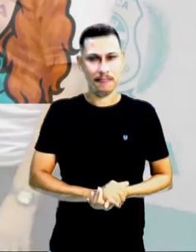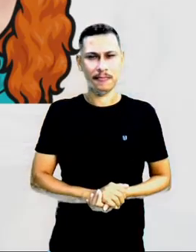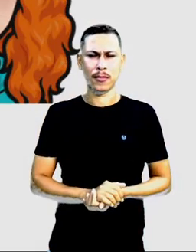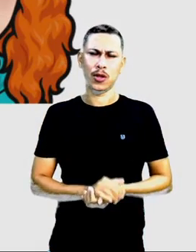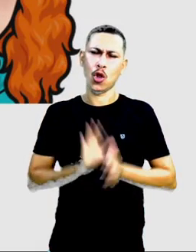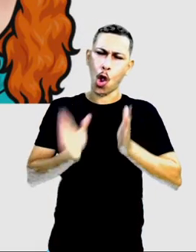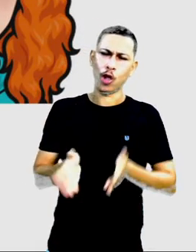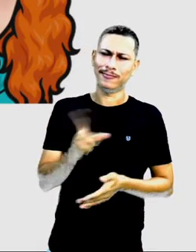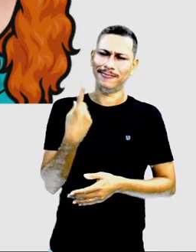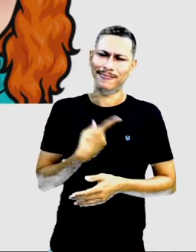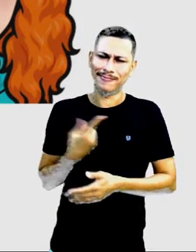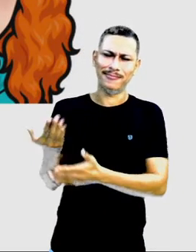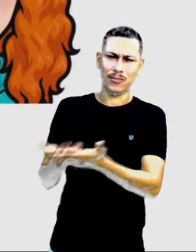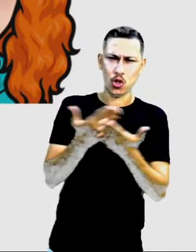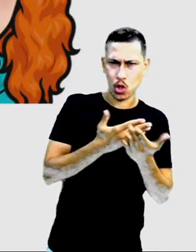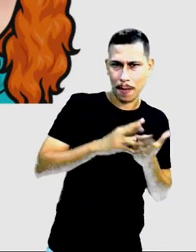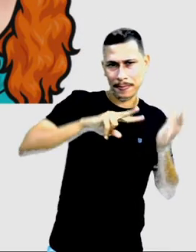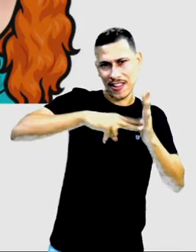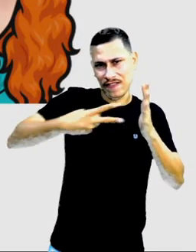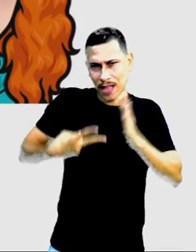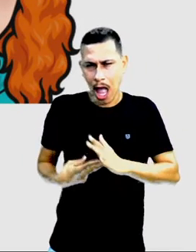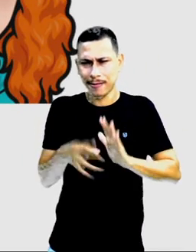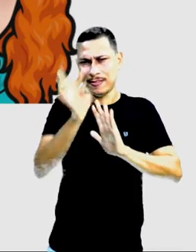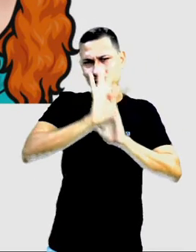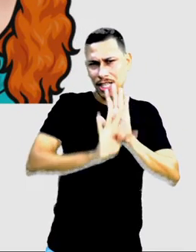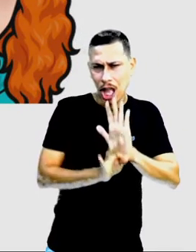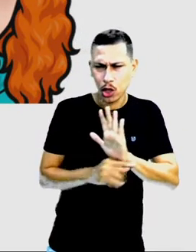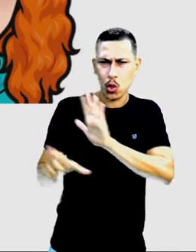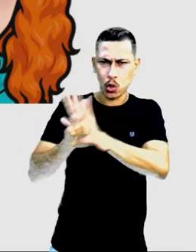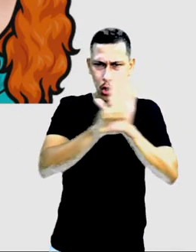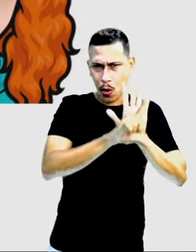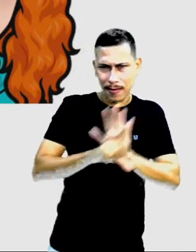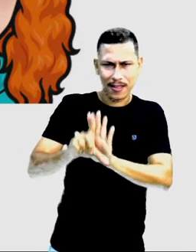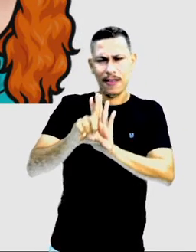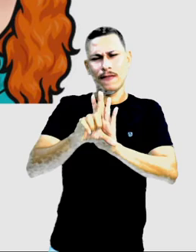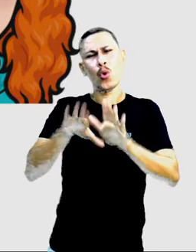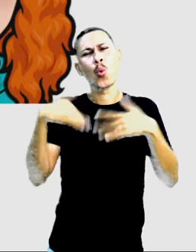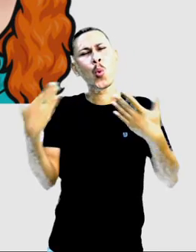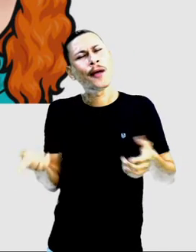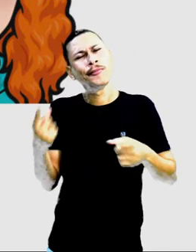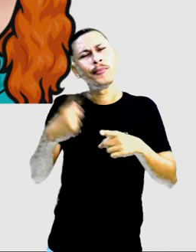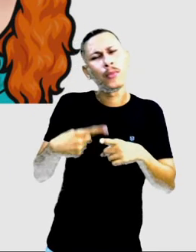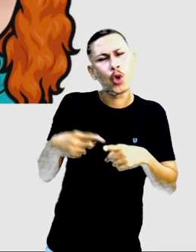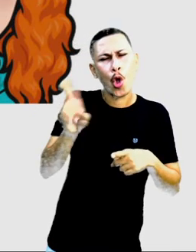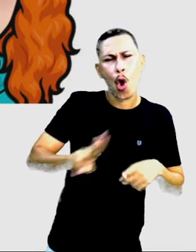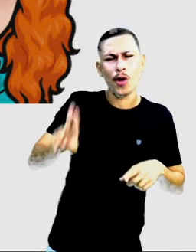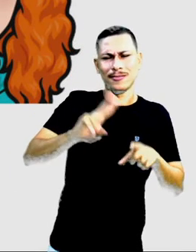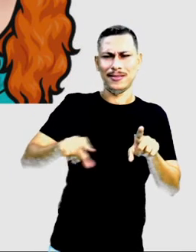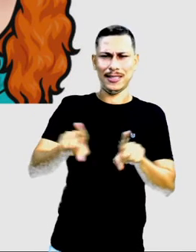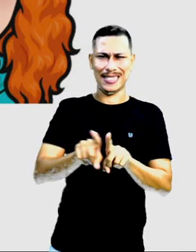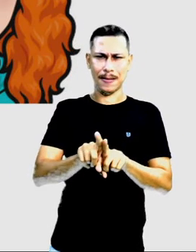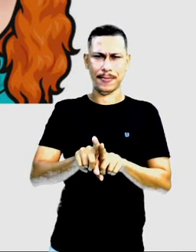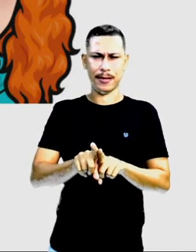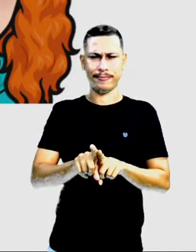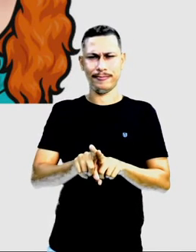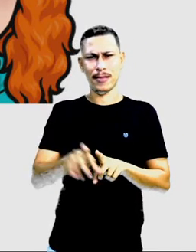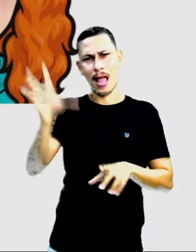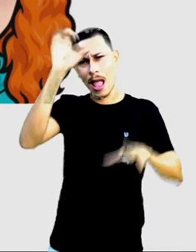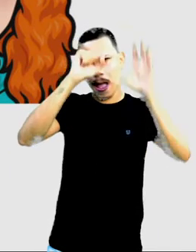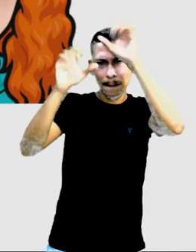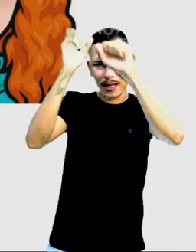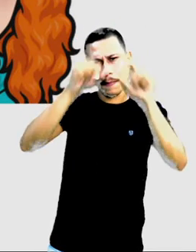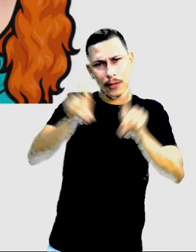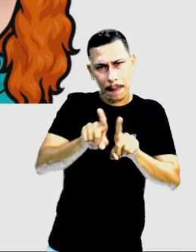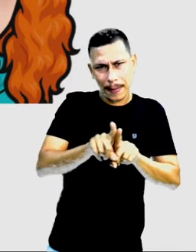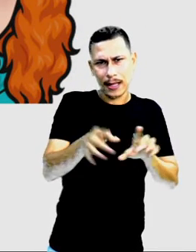Estudamos hoje o que são textos normativos legais, quando e por que usá-los. Vimos também que podem ser